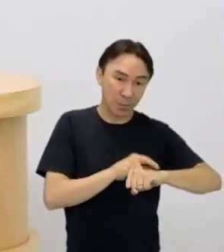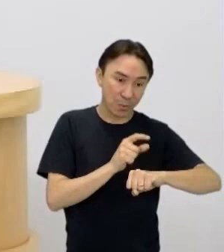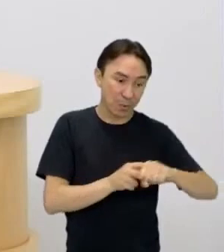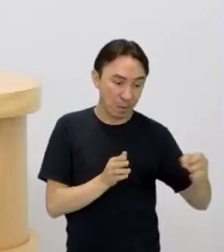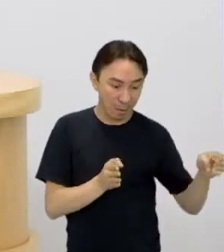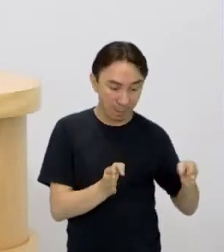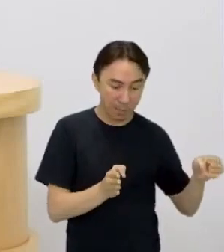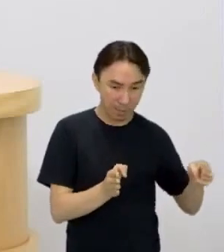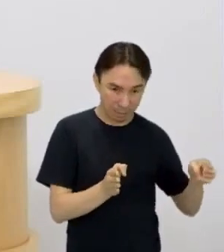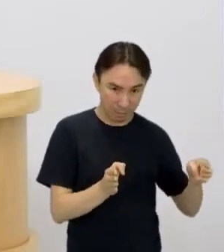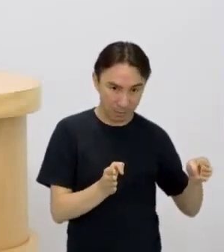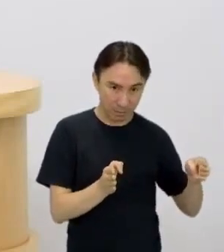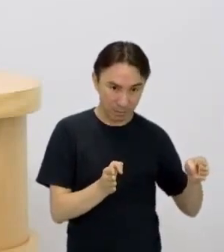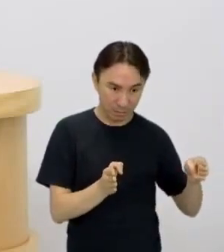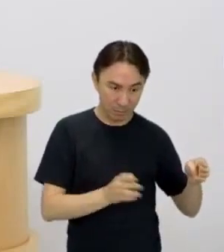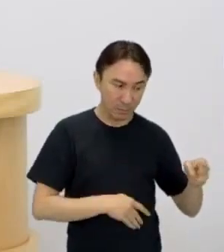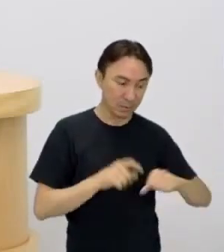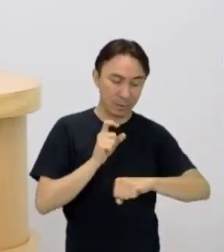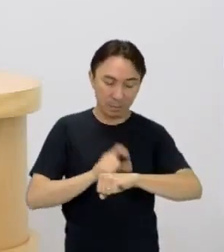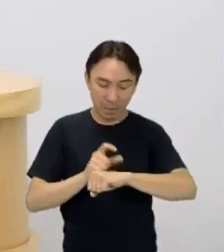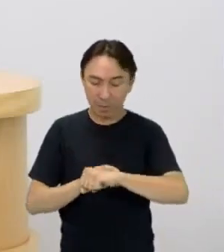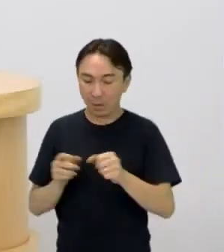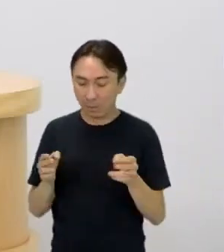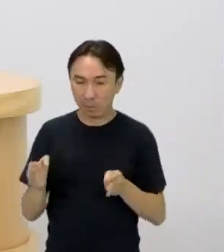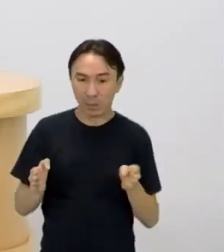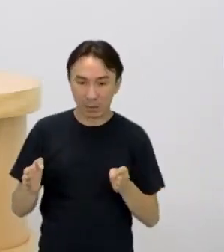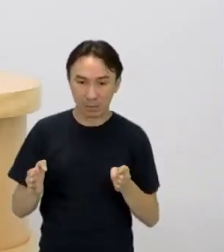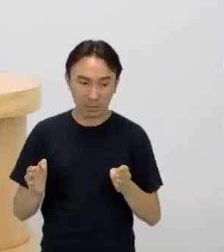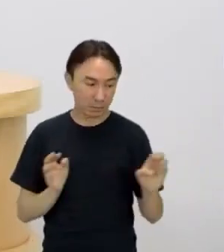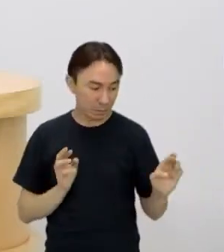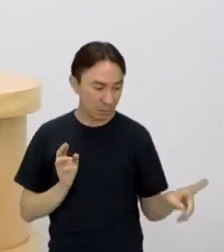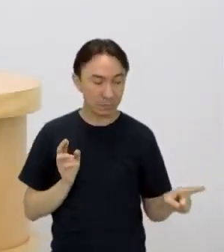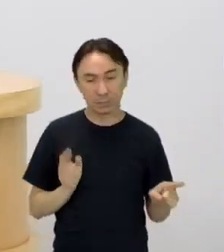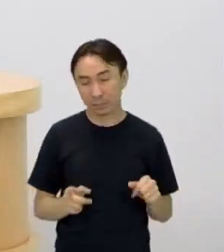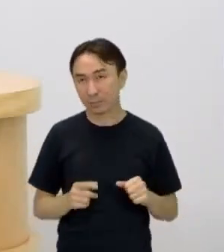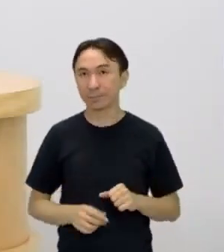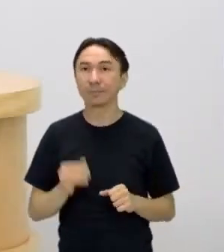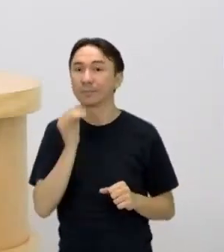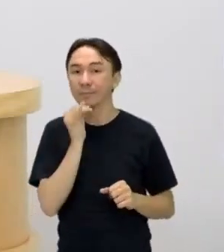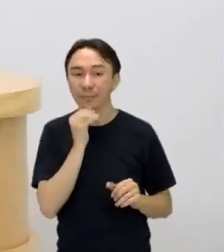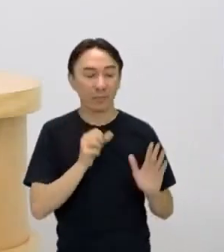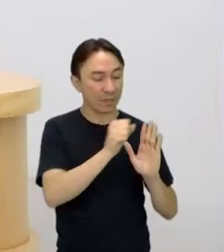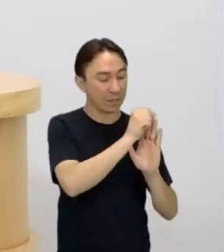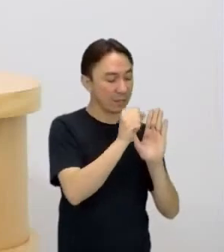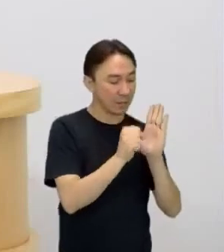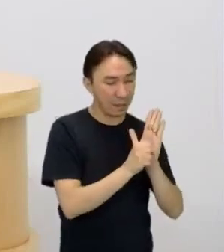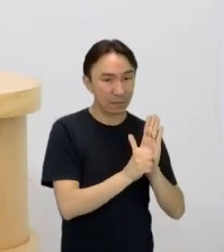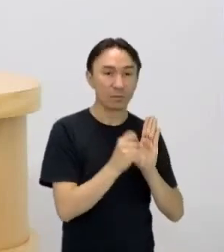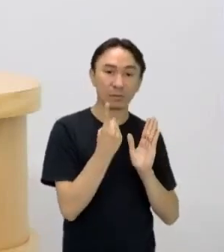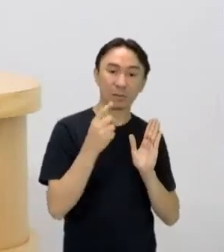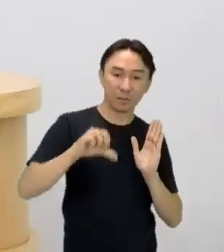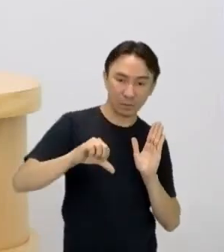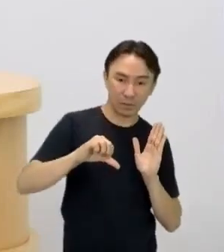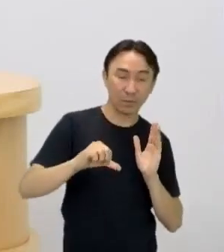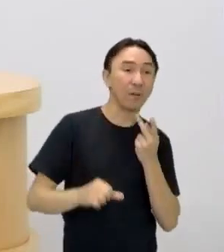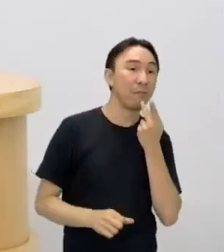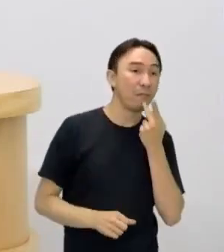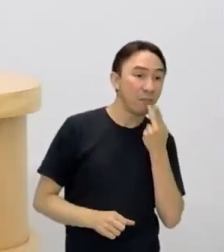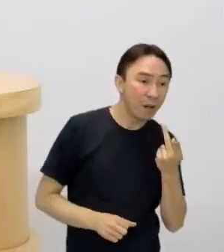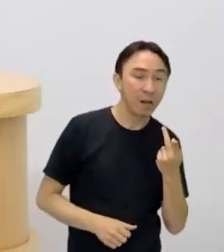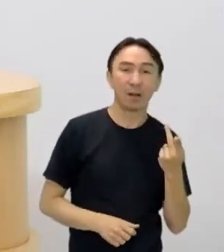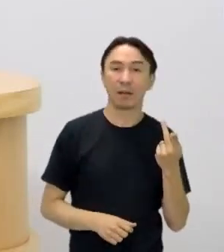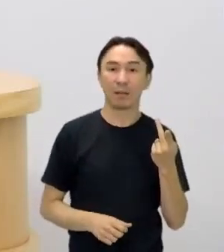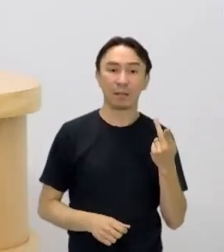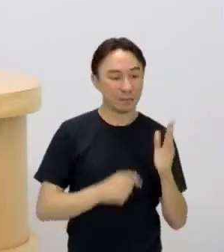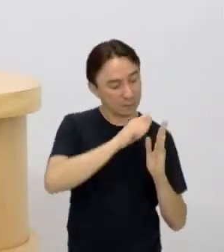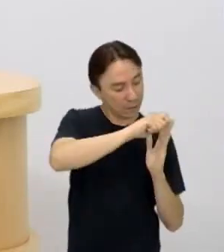né? A cronologia, então, como se falava no século XIX, como se escrevia no século XIX e como se fala e se escreve agora no